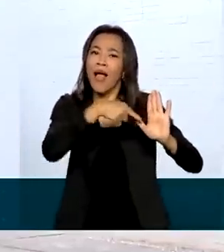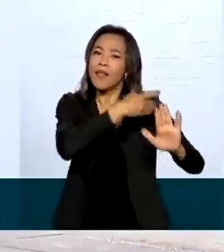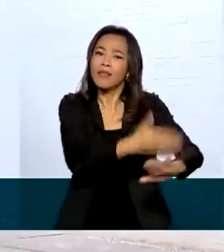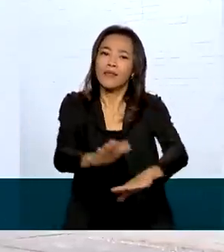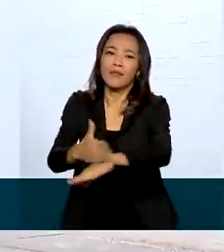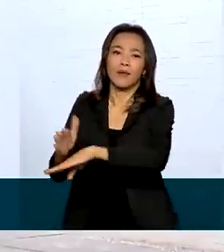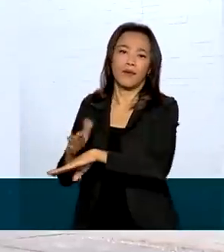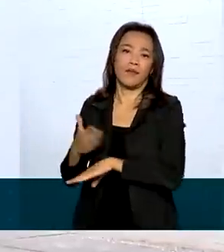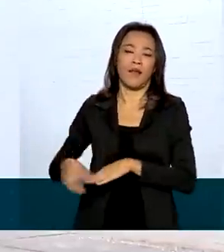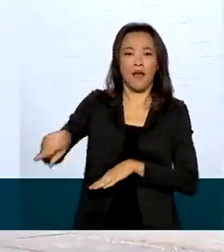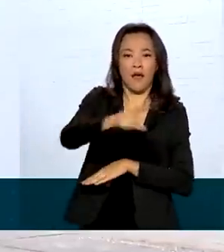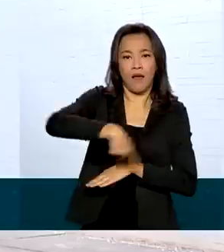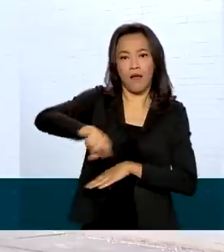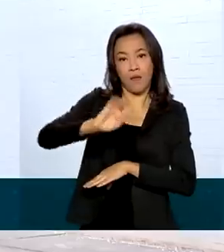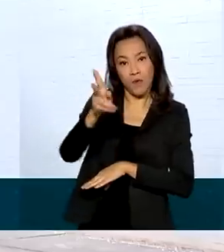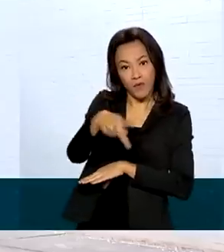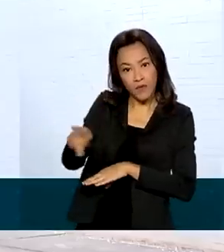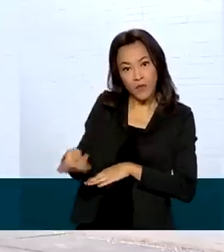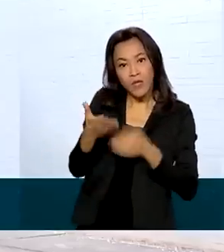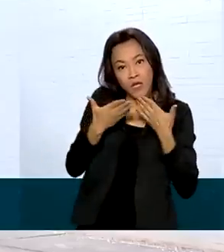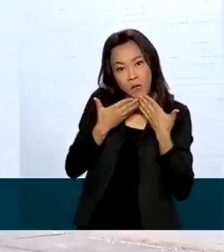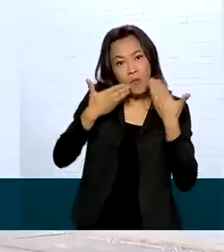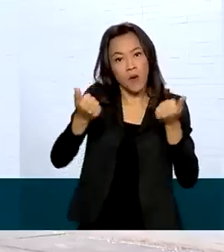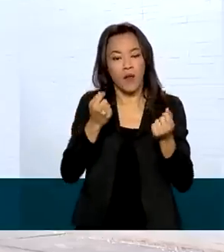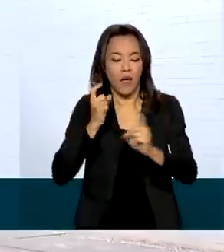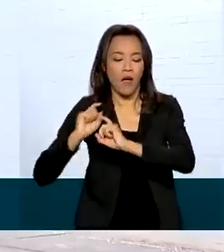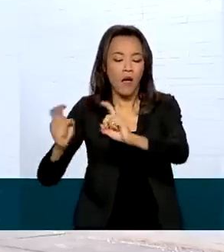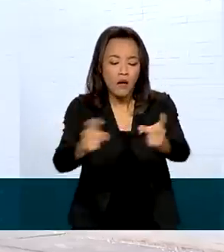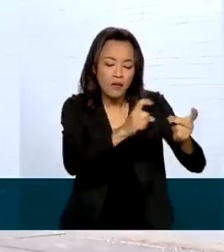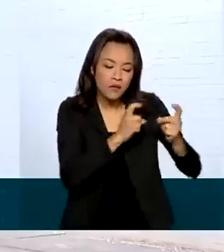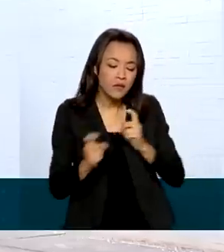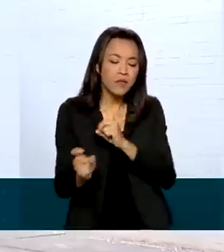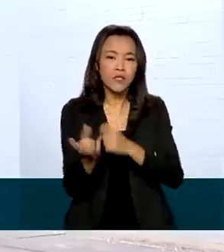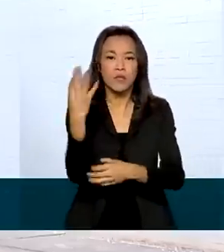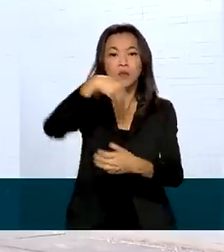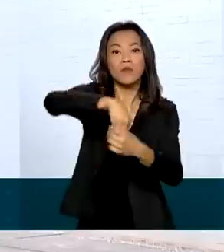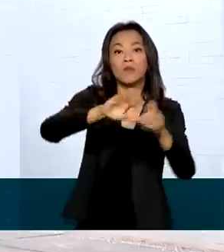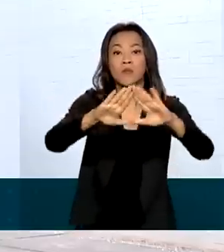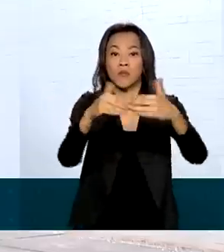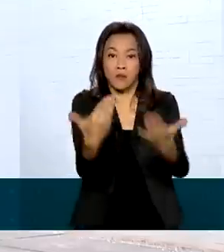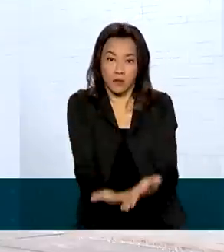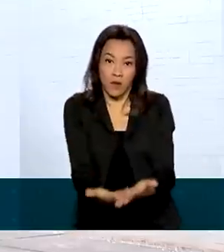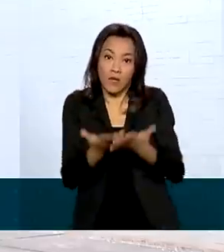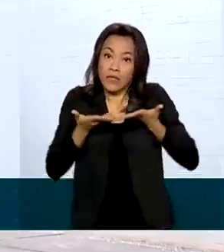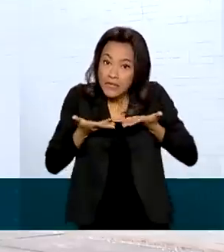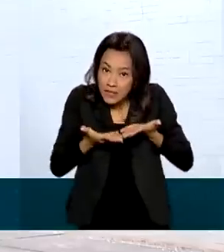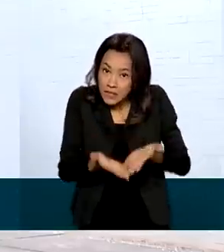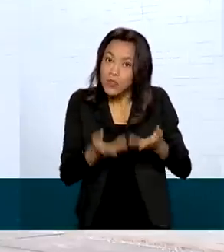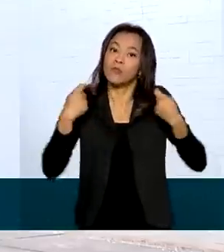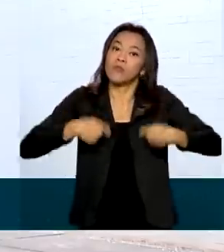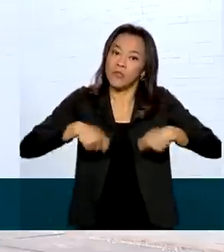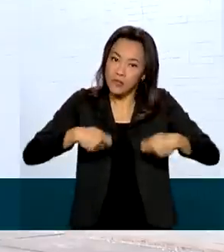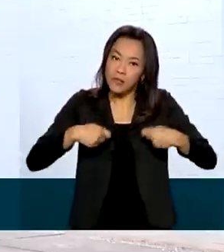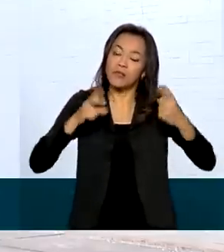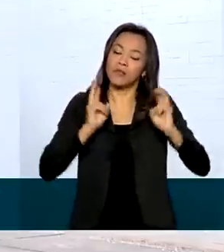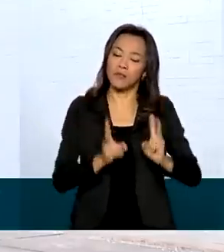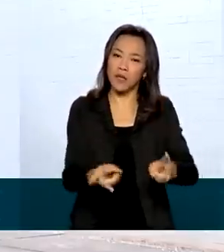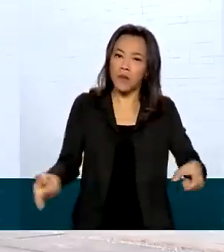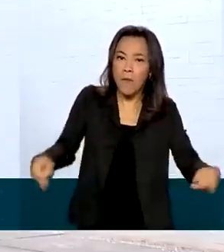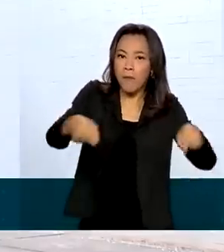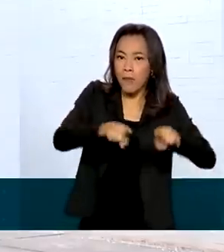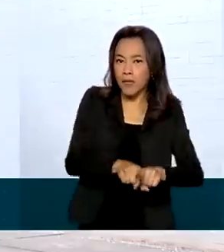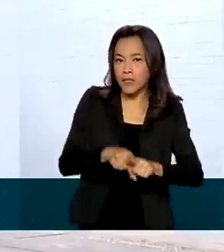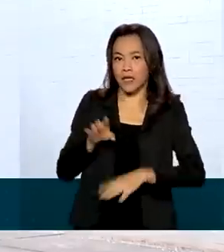professores e melhoria da gestão e da infraestrutura das instituições. Tudo deve ser feito em parceria com